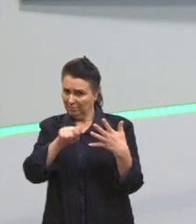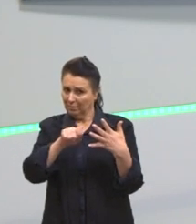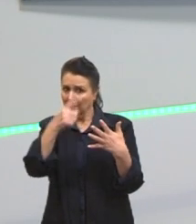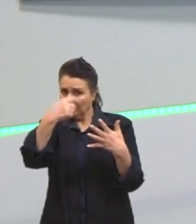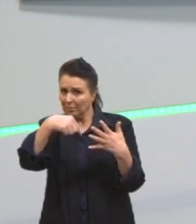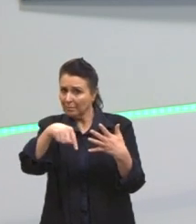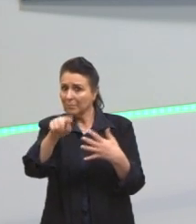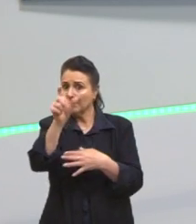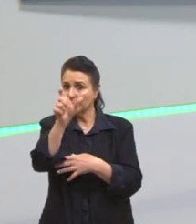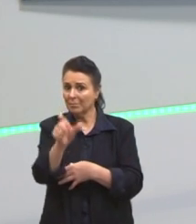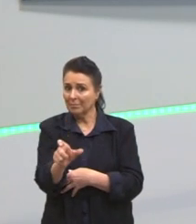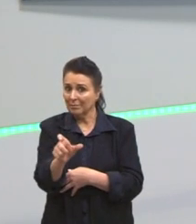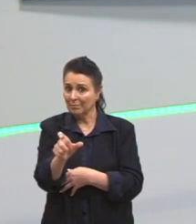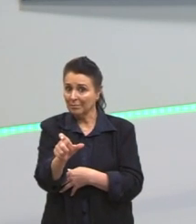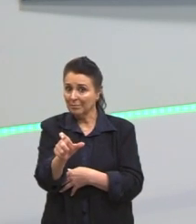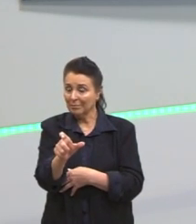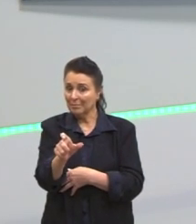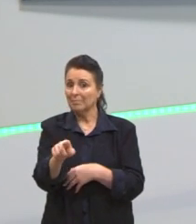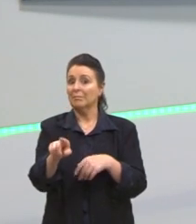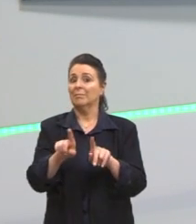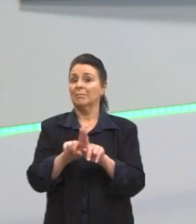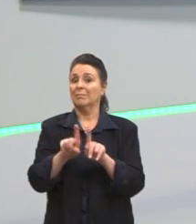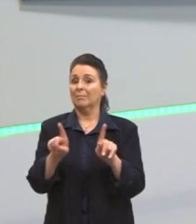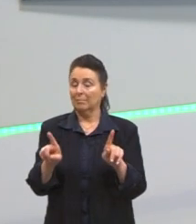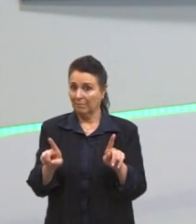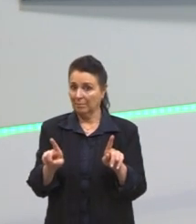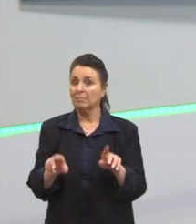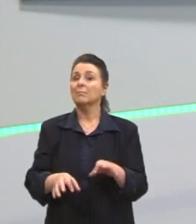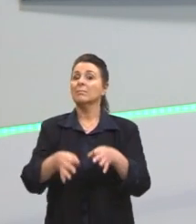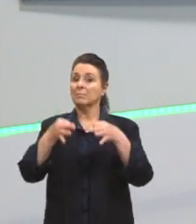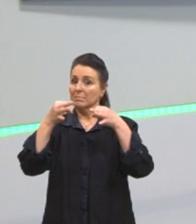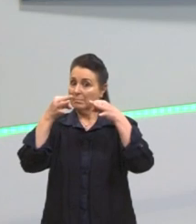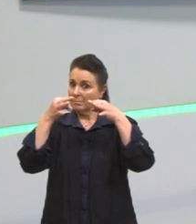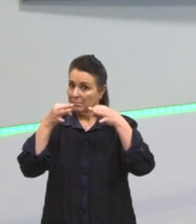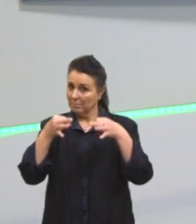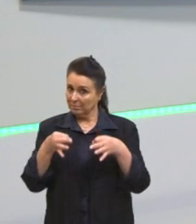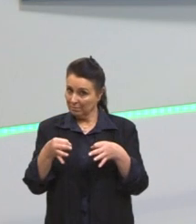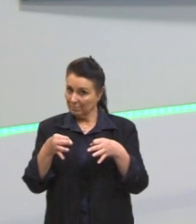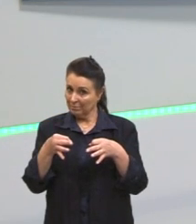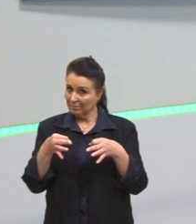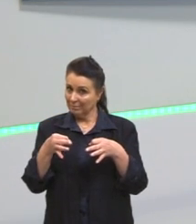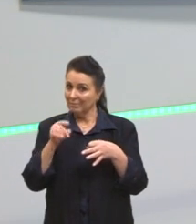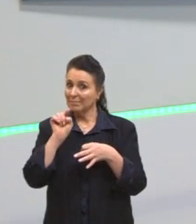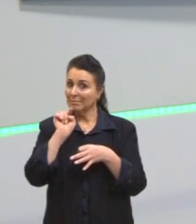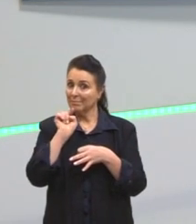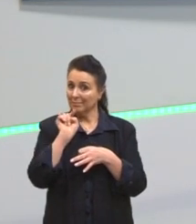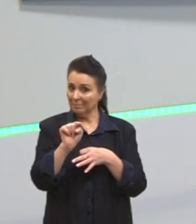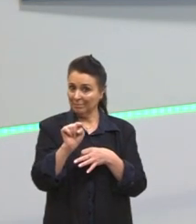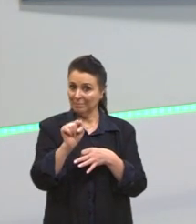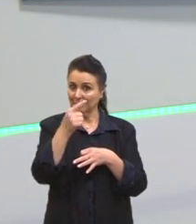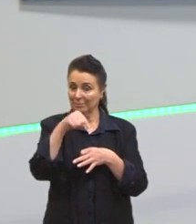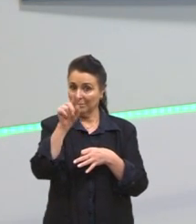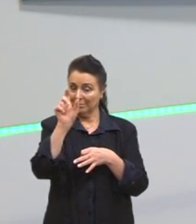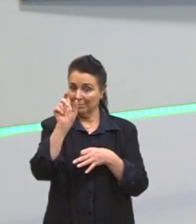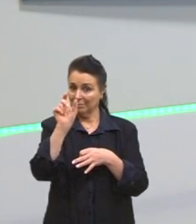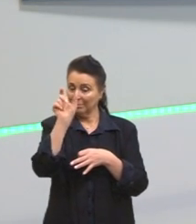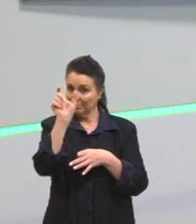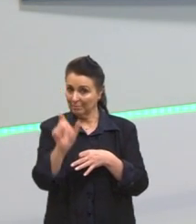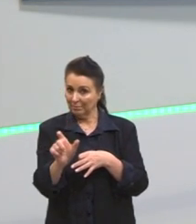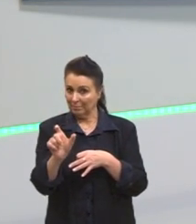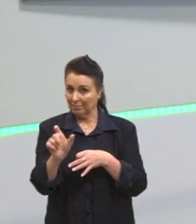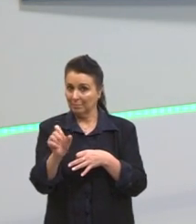alguém. desde que seja exatamente a fala correspondente. Aí vai aspas, senão é uma